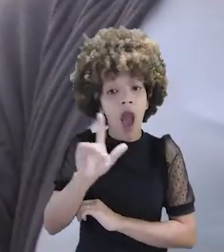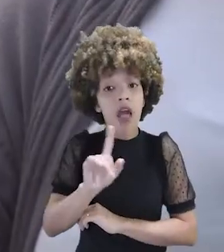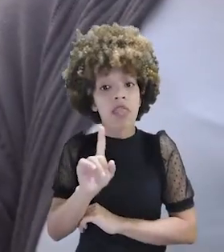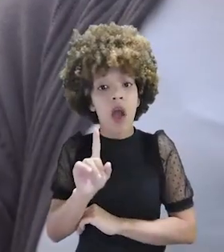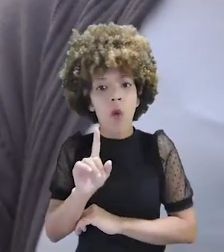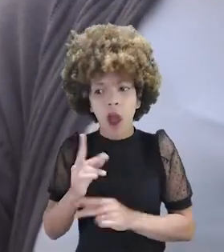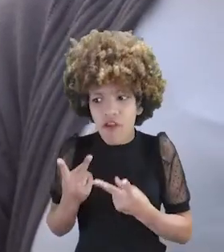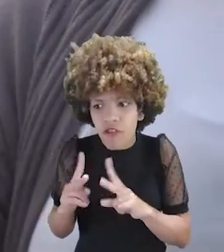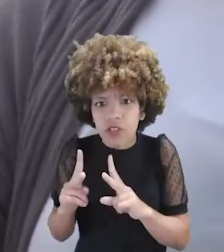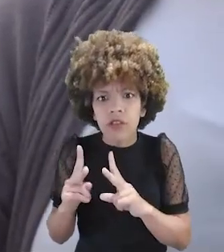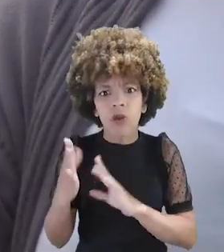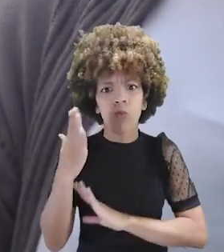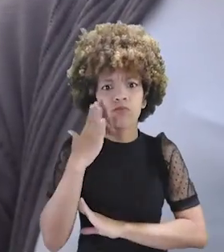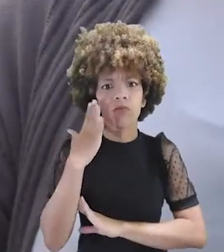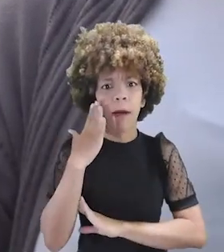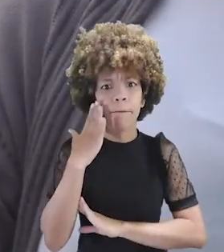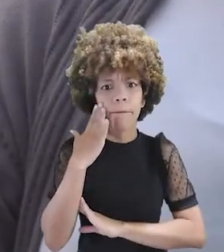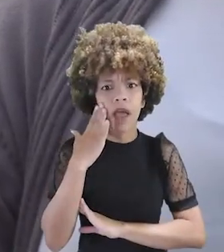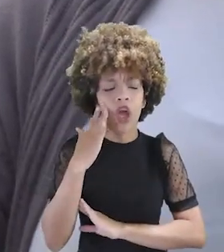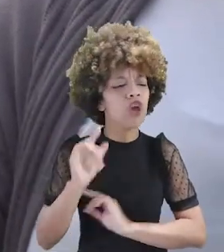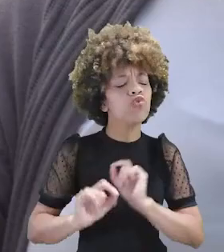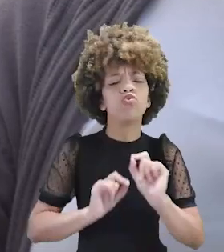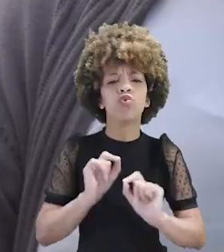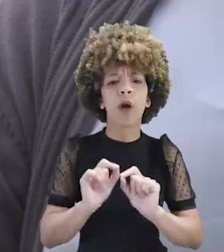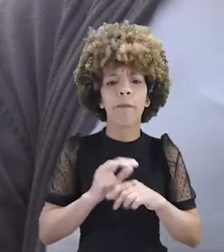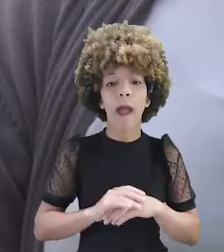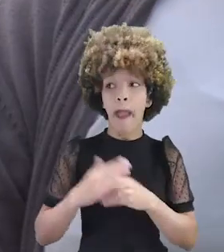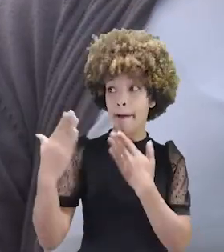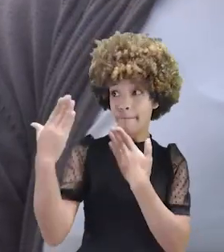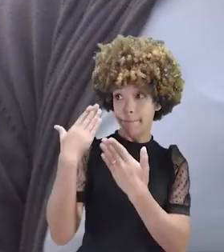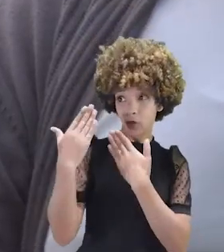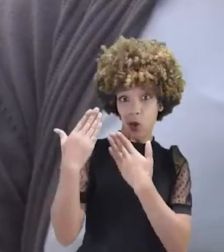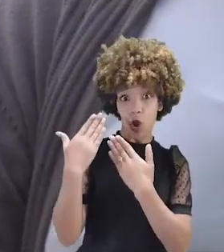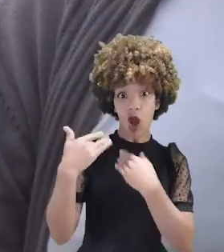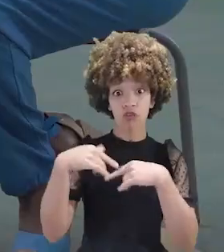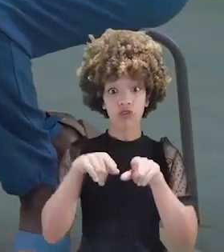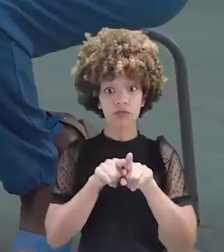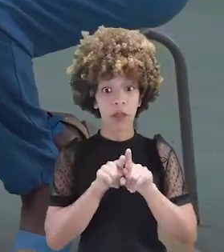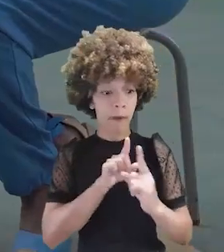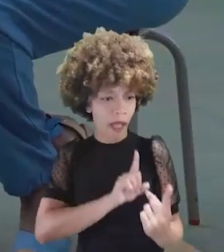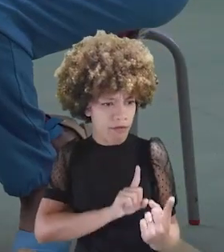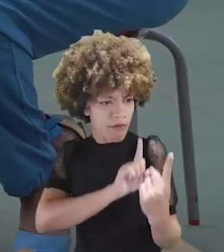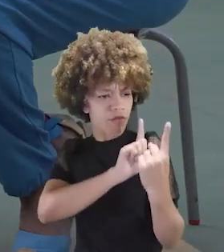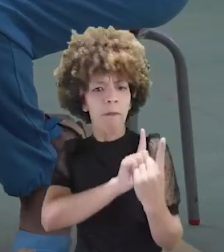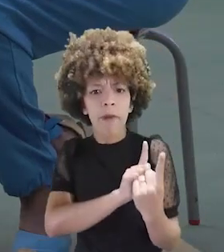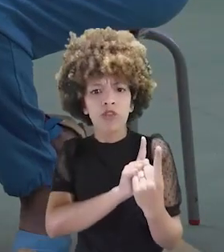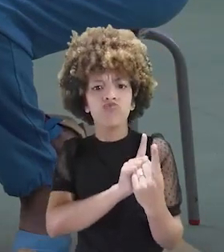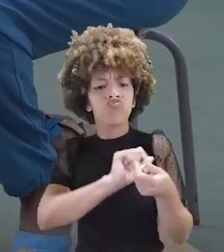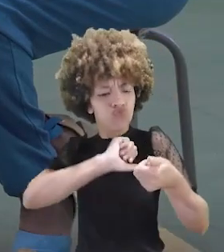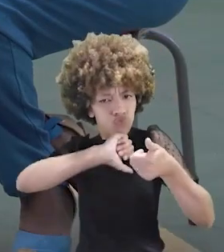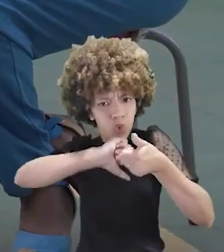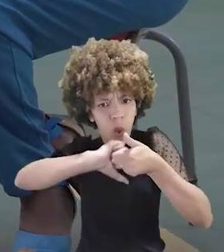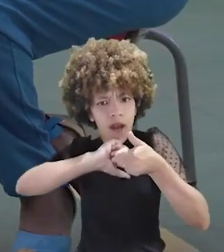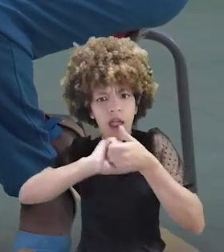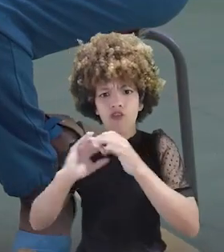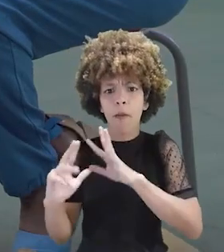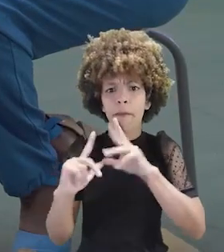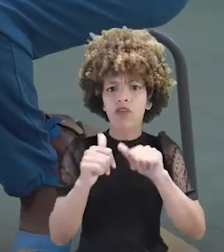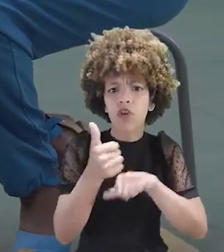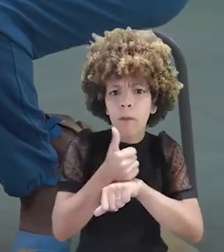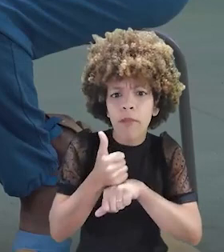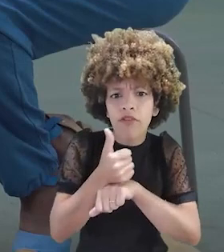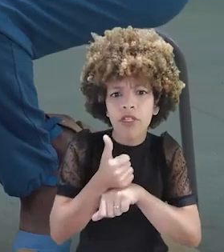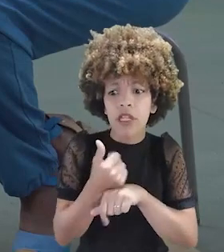valorização de um saber sobre as questões psicológicas, atendimento de qualificação para esses